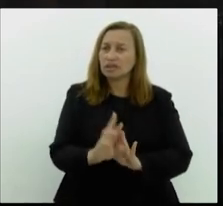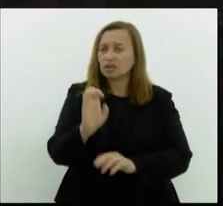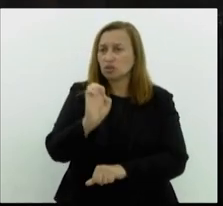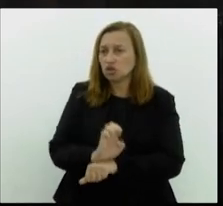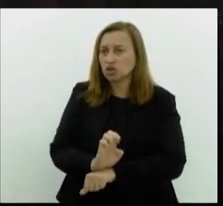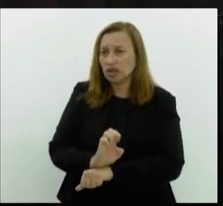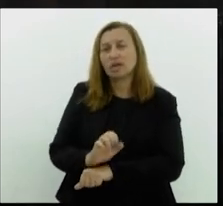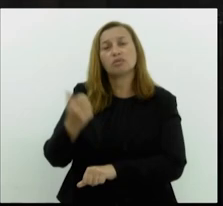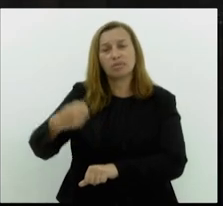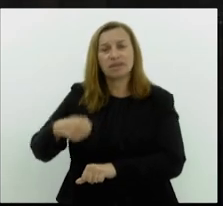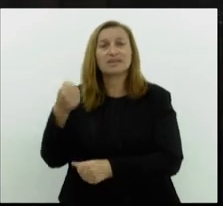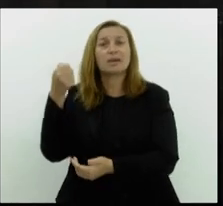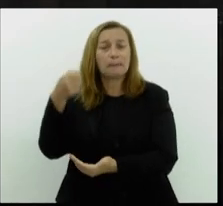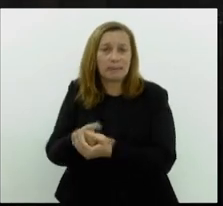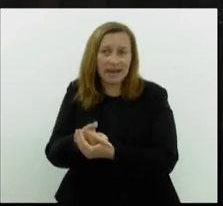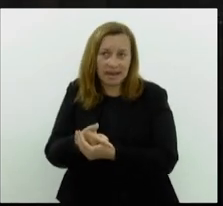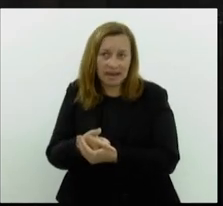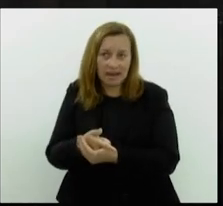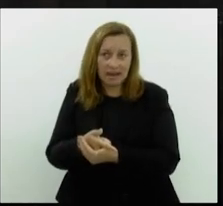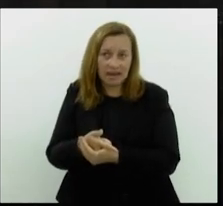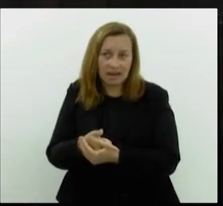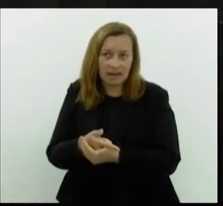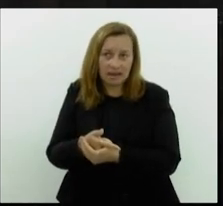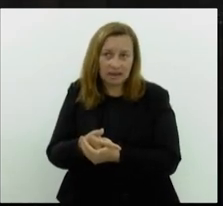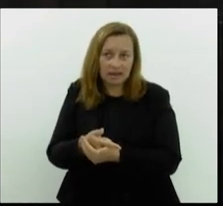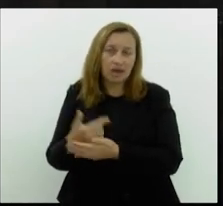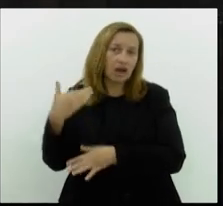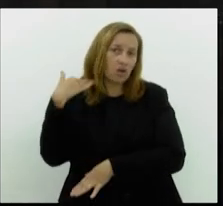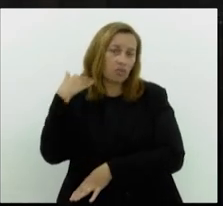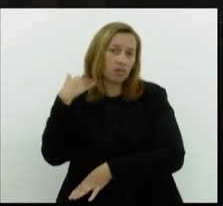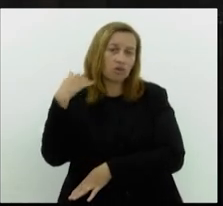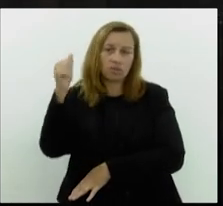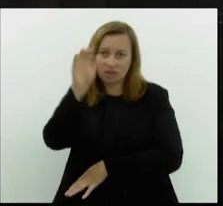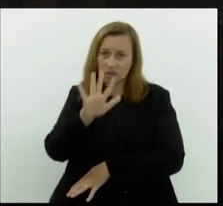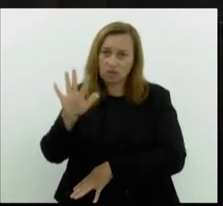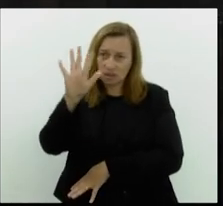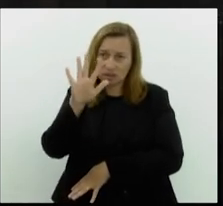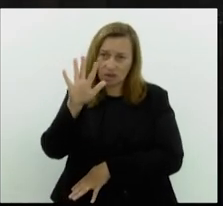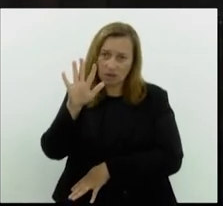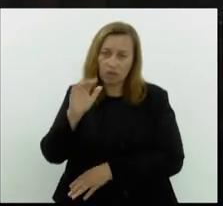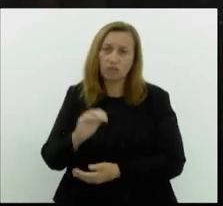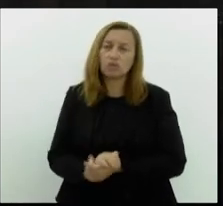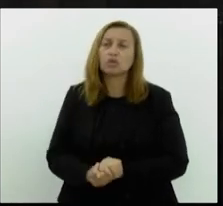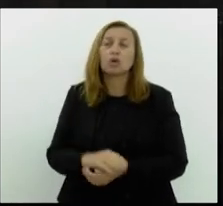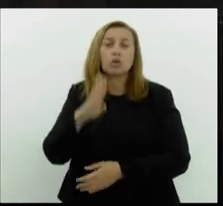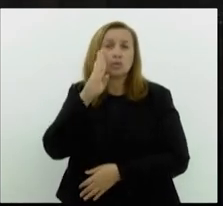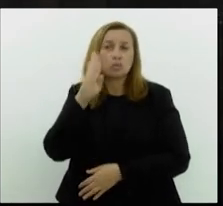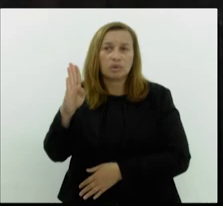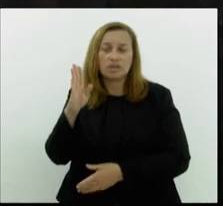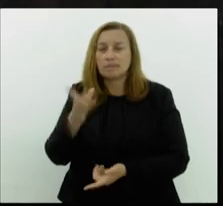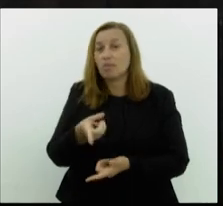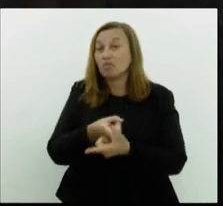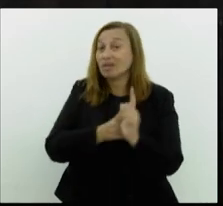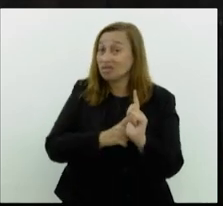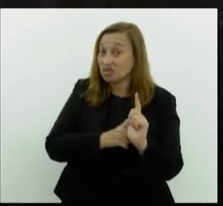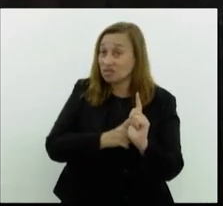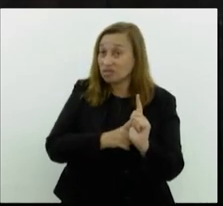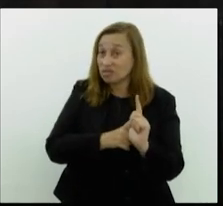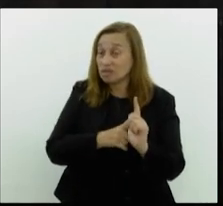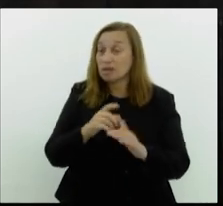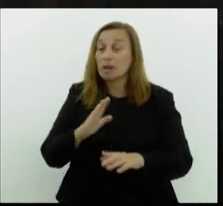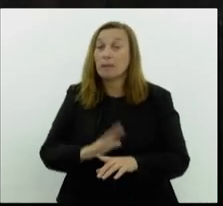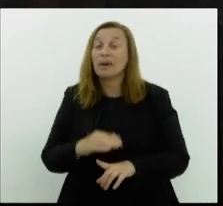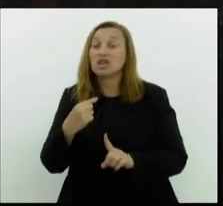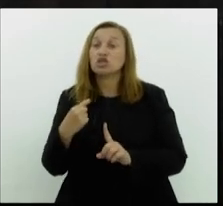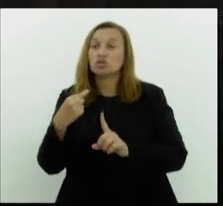tem que pagar ao Tesouro Nacional do principal da dívida, mais